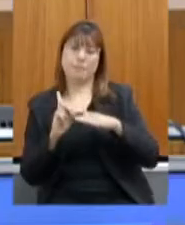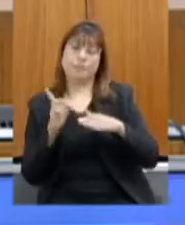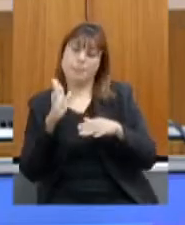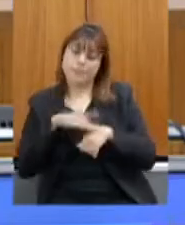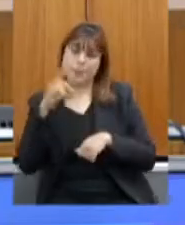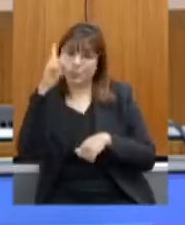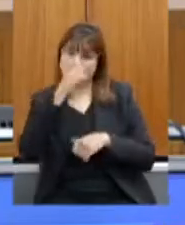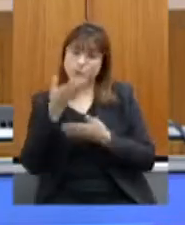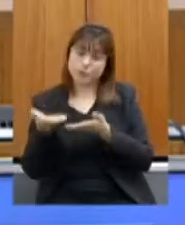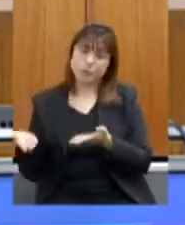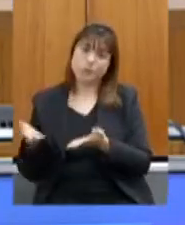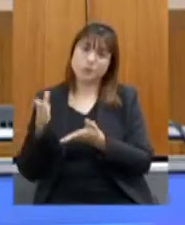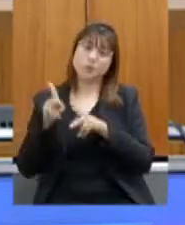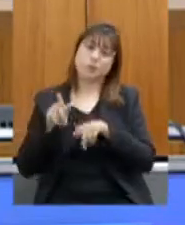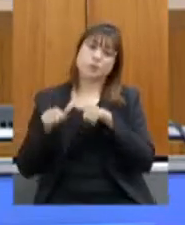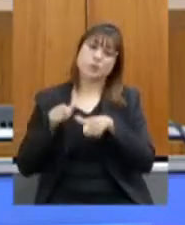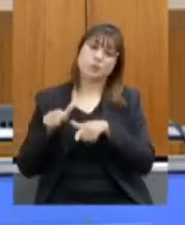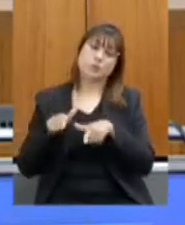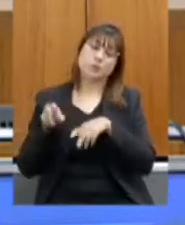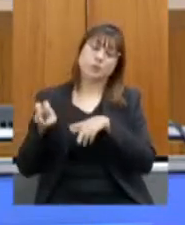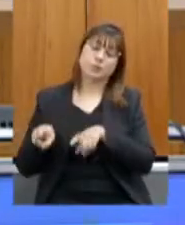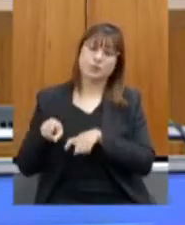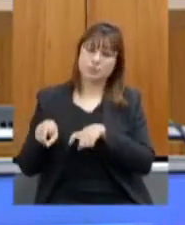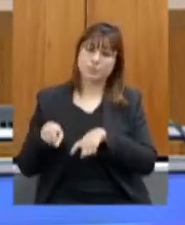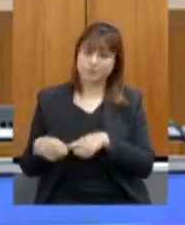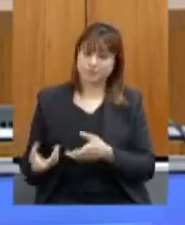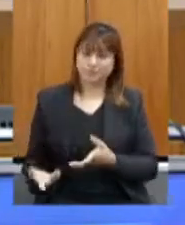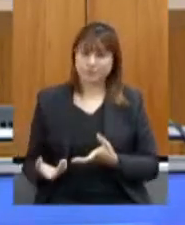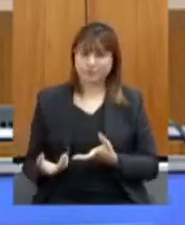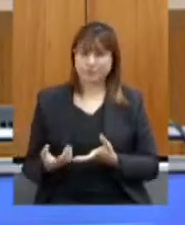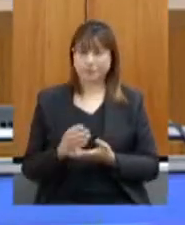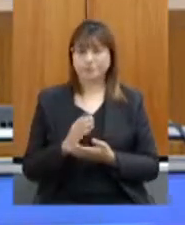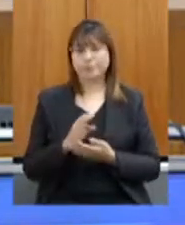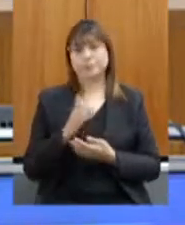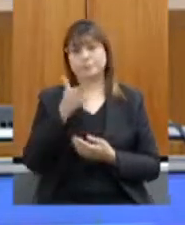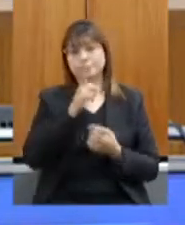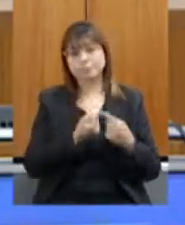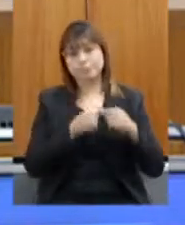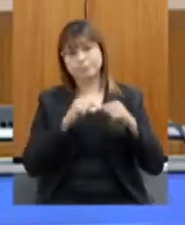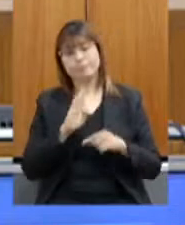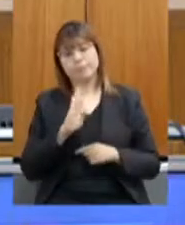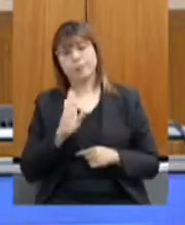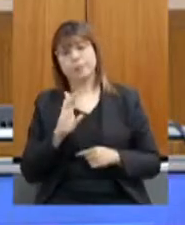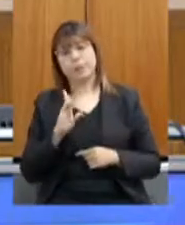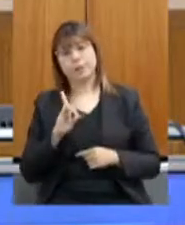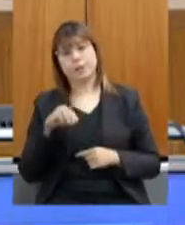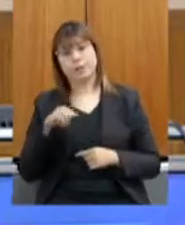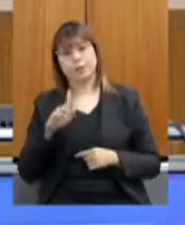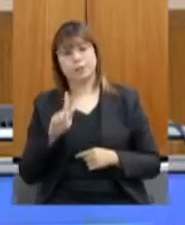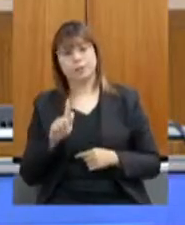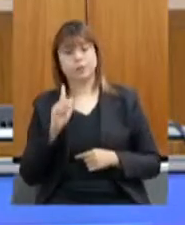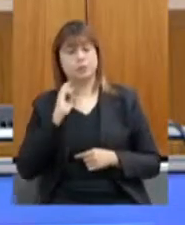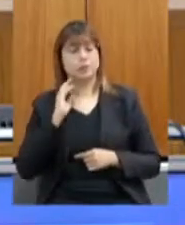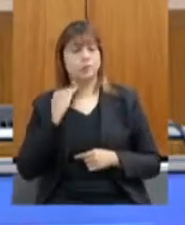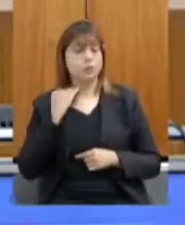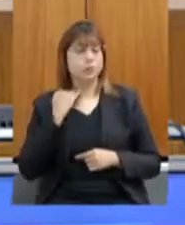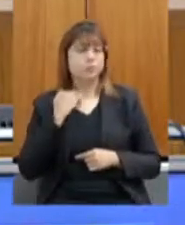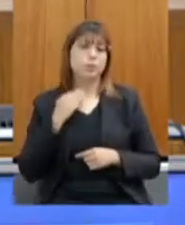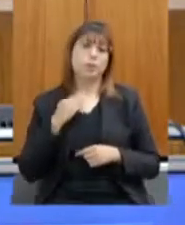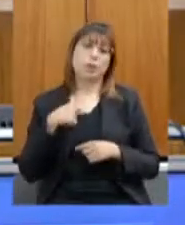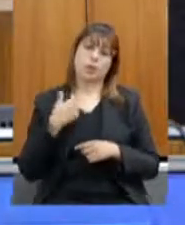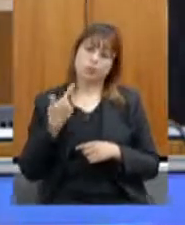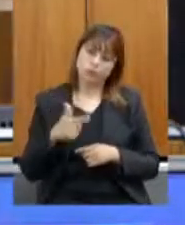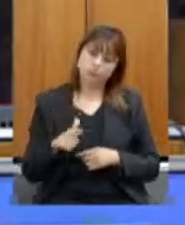aos recursos que o BDMG oferece então eu vou levar novamente ao presidente essa questão essa